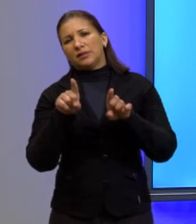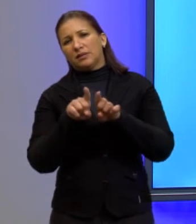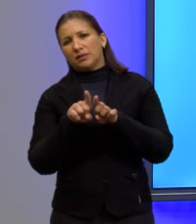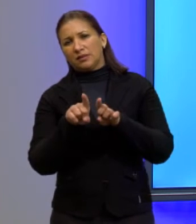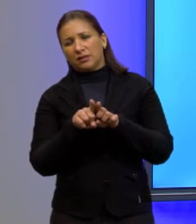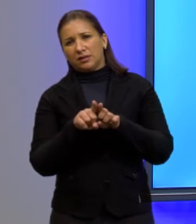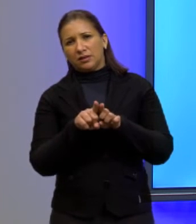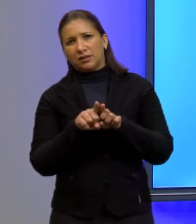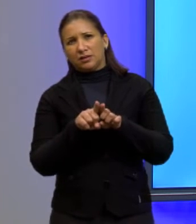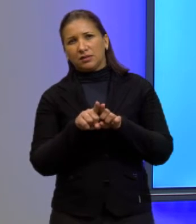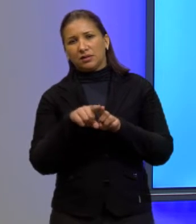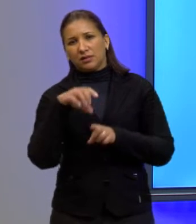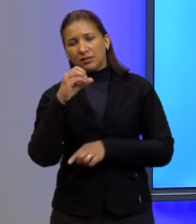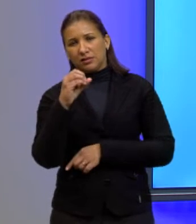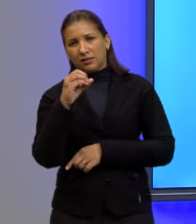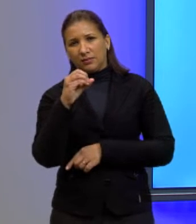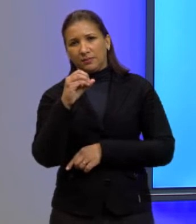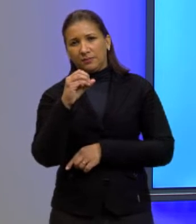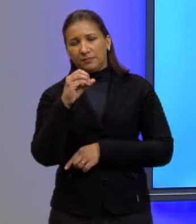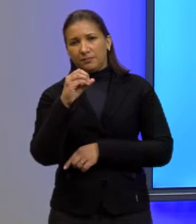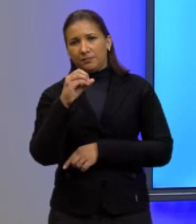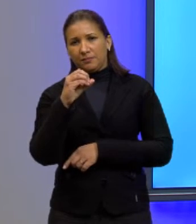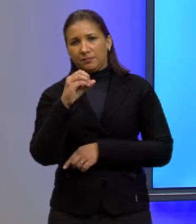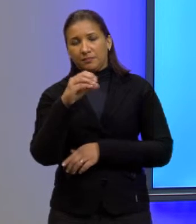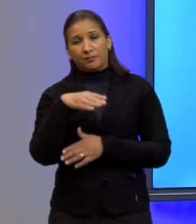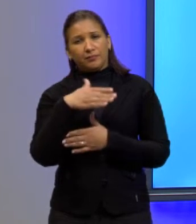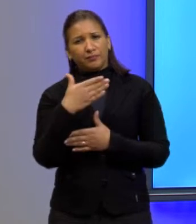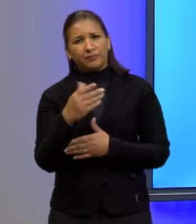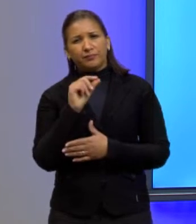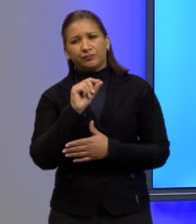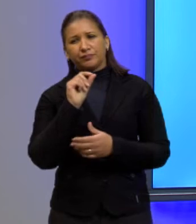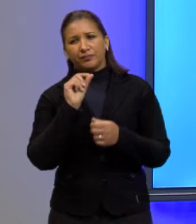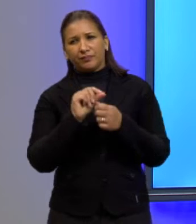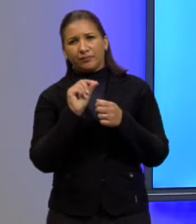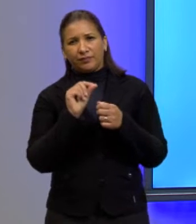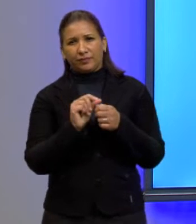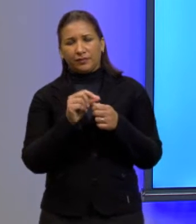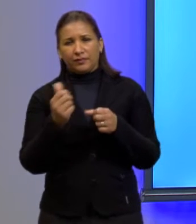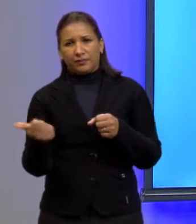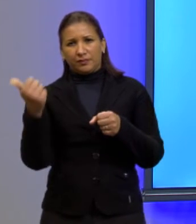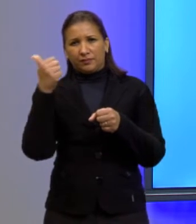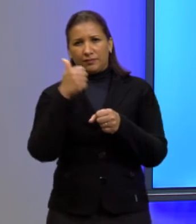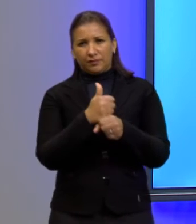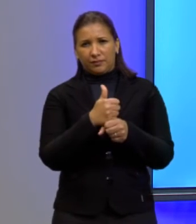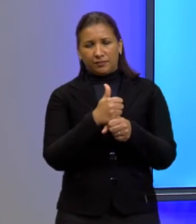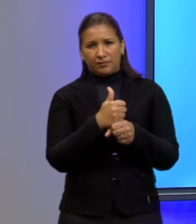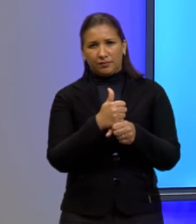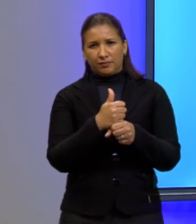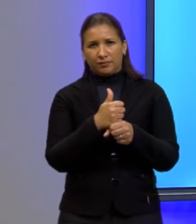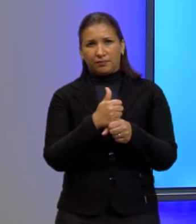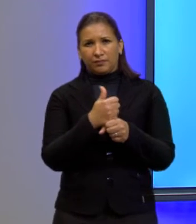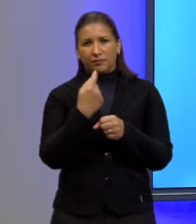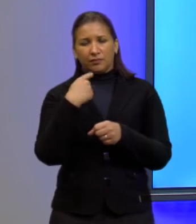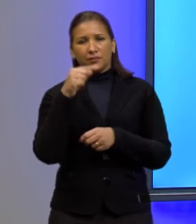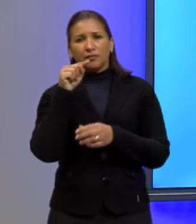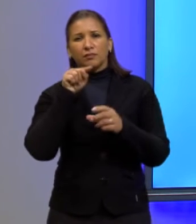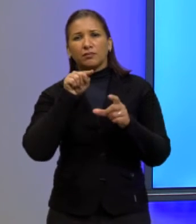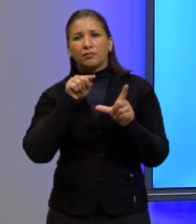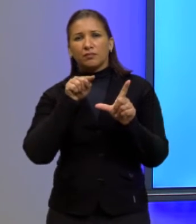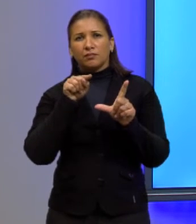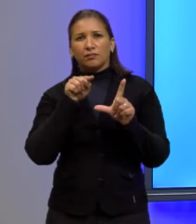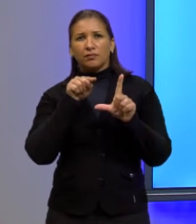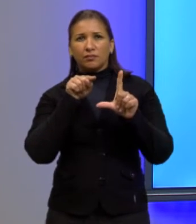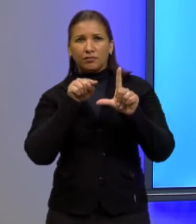é 0 logo o que que eu vou fazer eu vou substituir o próximo ponto quem é o próximo